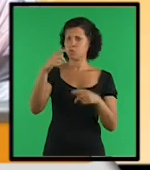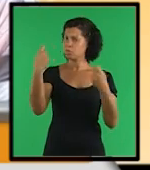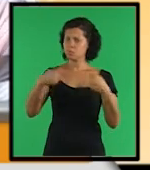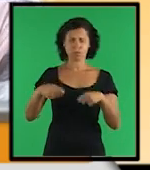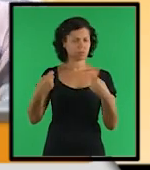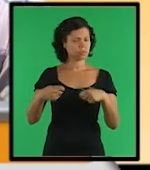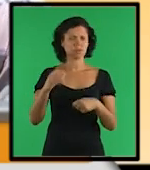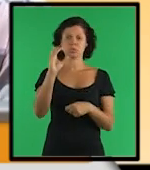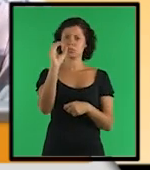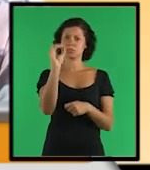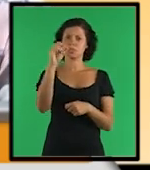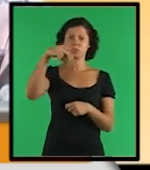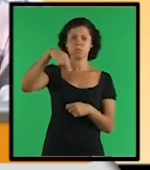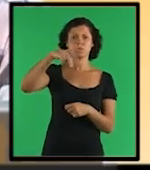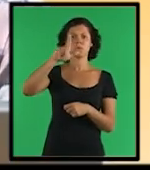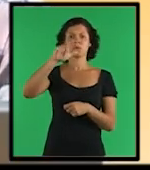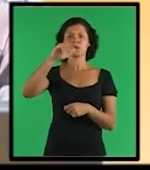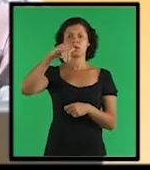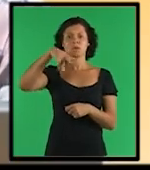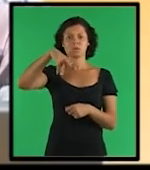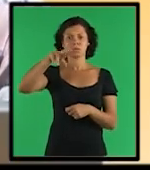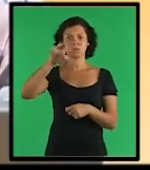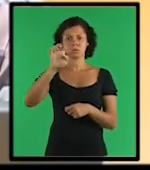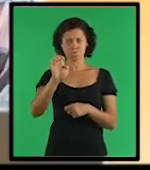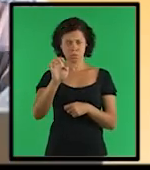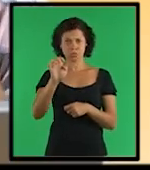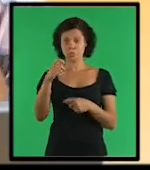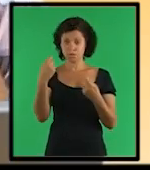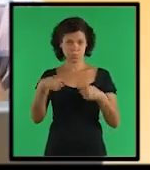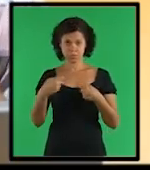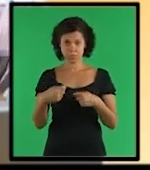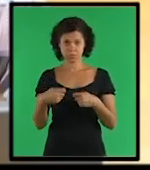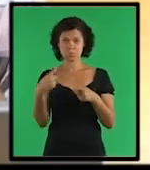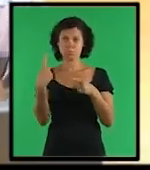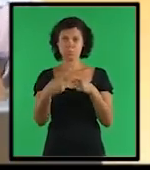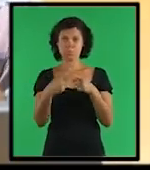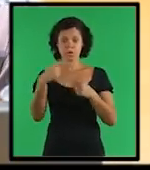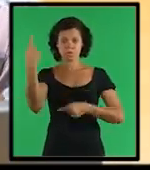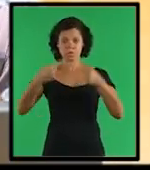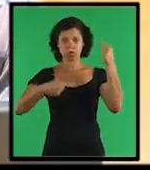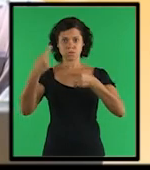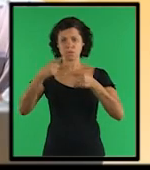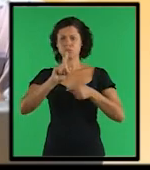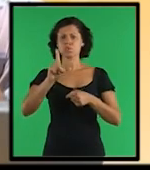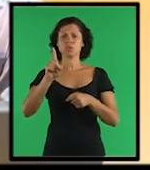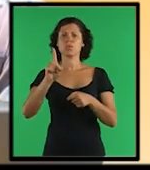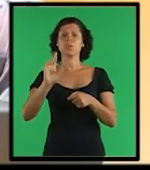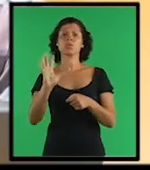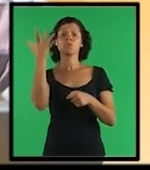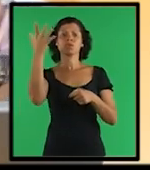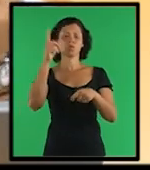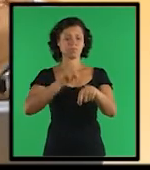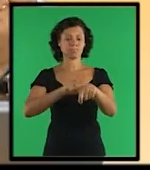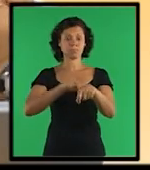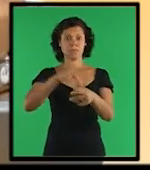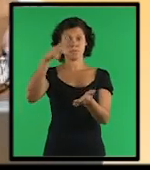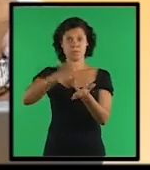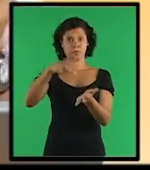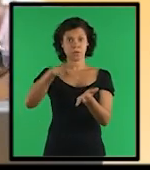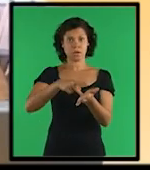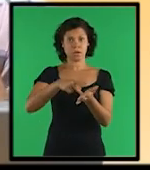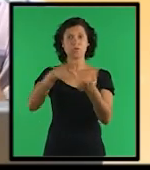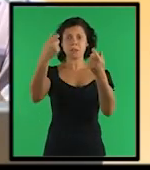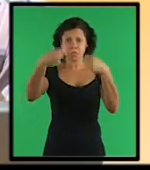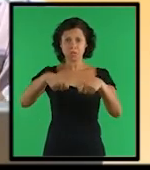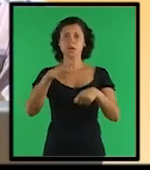mais pessoas, que não necessariamente precisam estar online, pois as discussões não ocorrem em tempo real, facilitando o